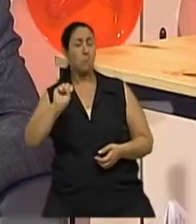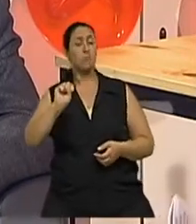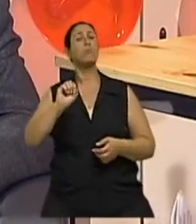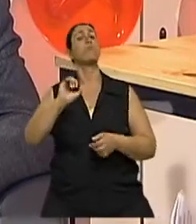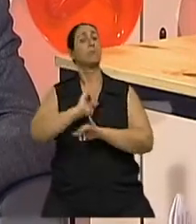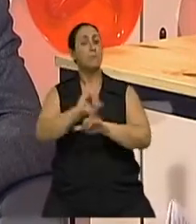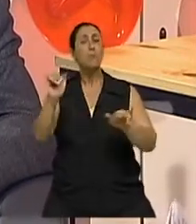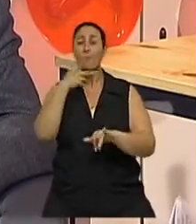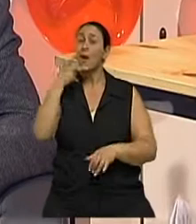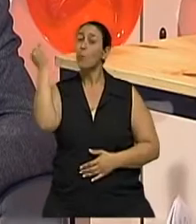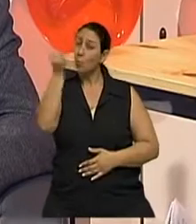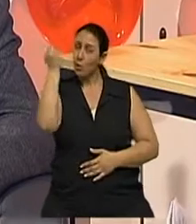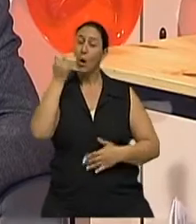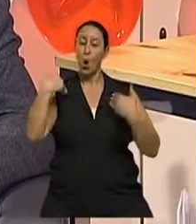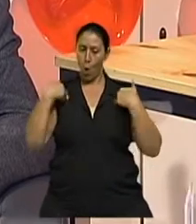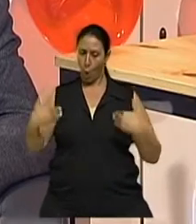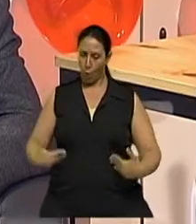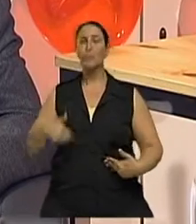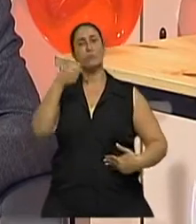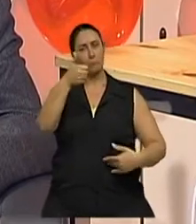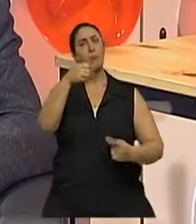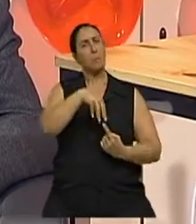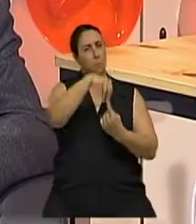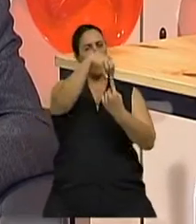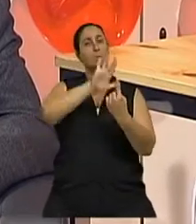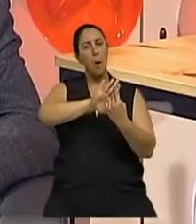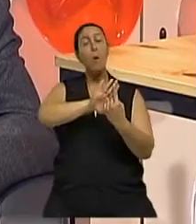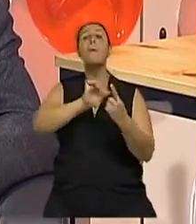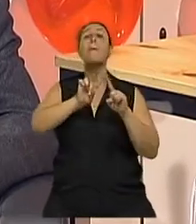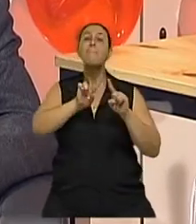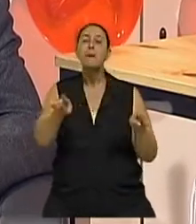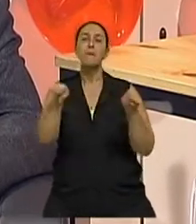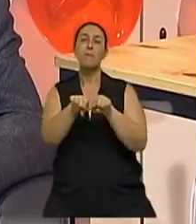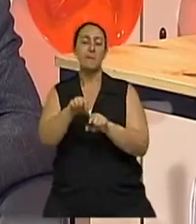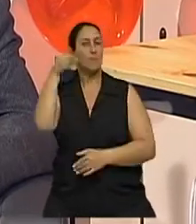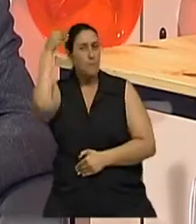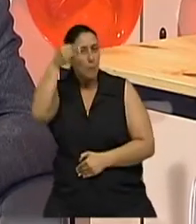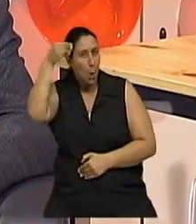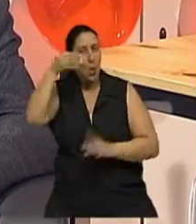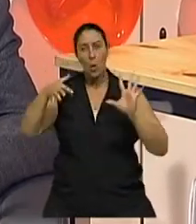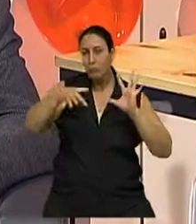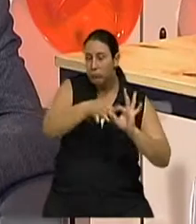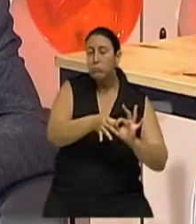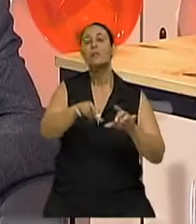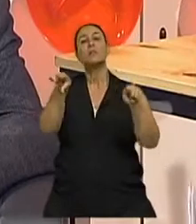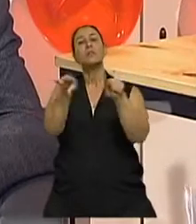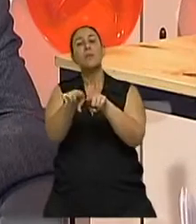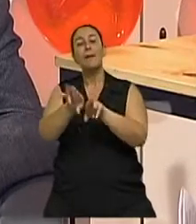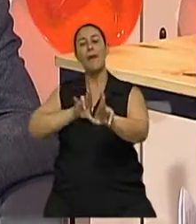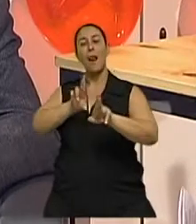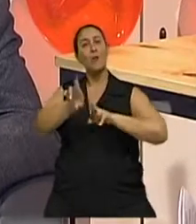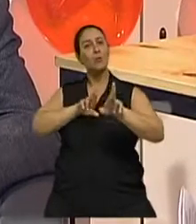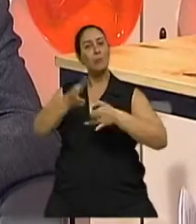dimensão física, então, como central na qualidade de vida, a dimensão psicológica, a dimensão do relacionamento